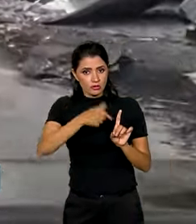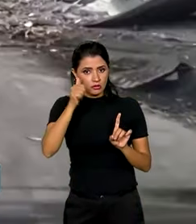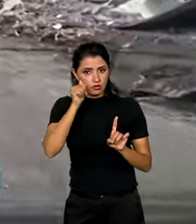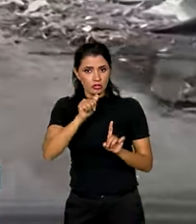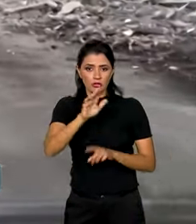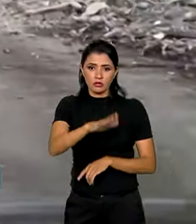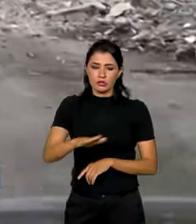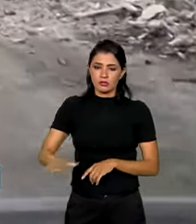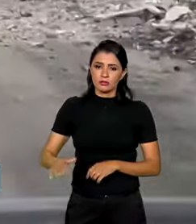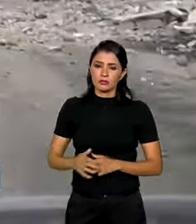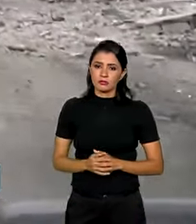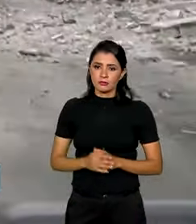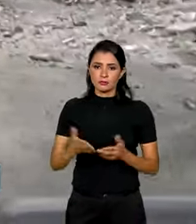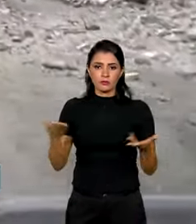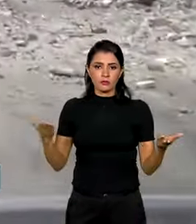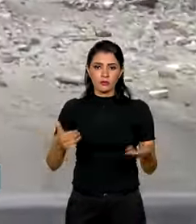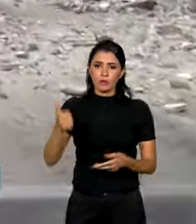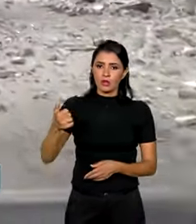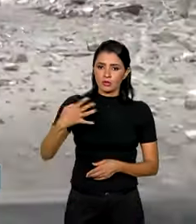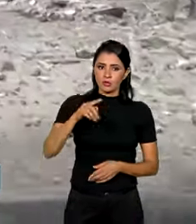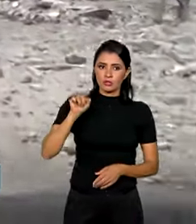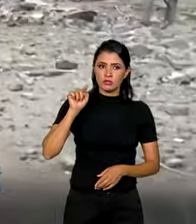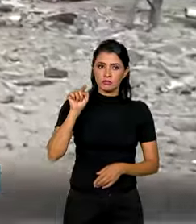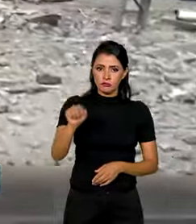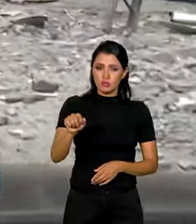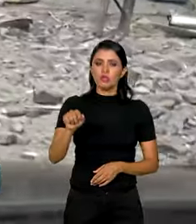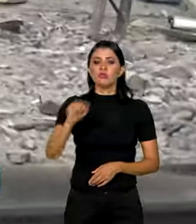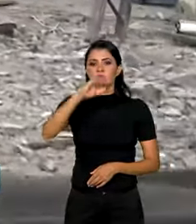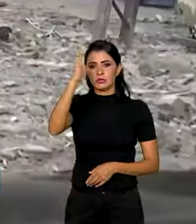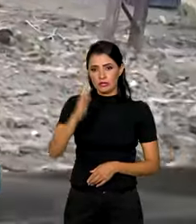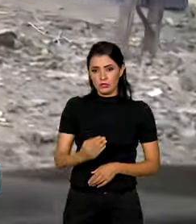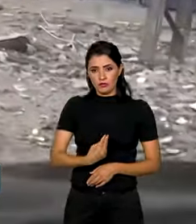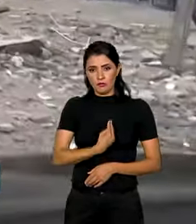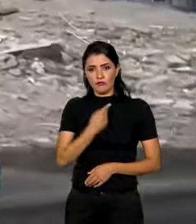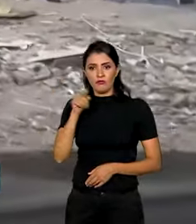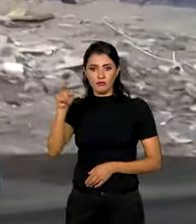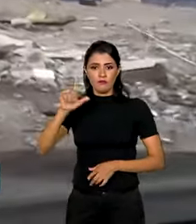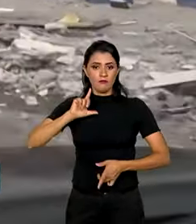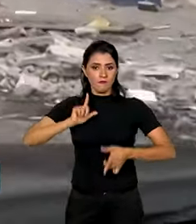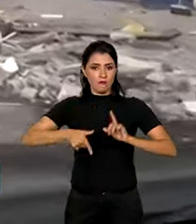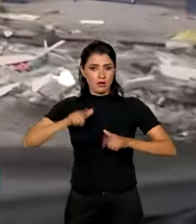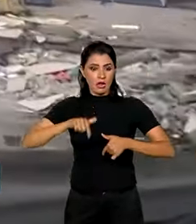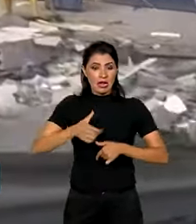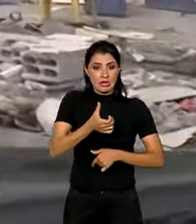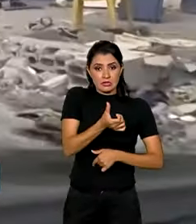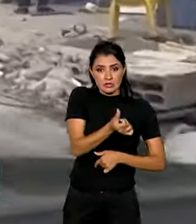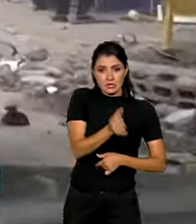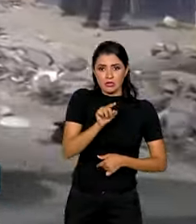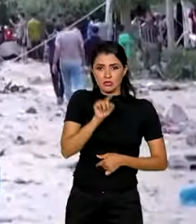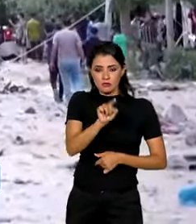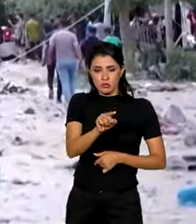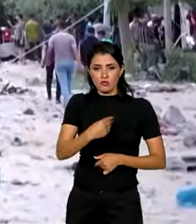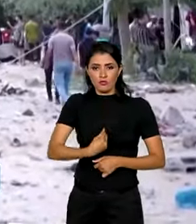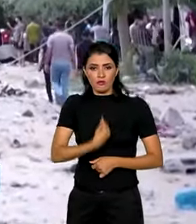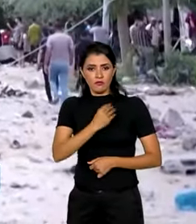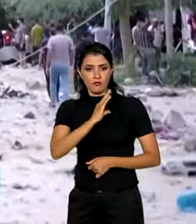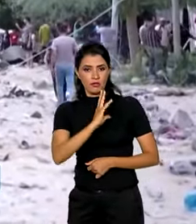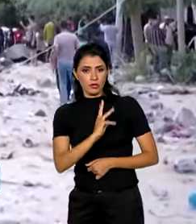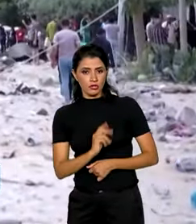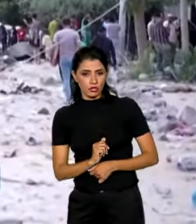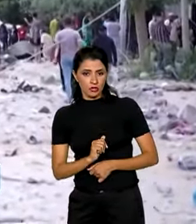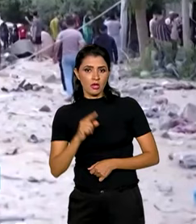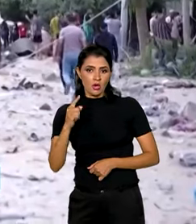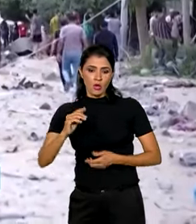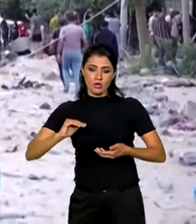Hoje, 14 mil brasileiros moram em Israel e 6 mil vivem na Palestina. De acordo